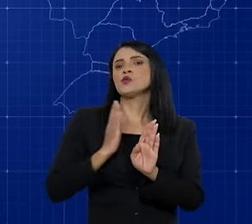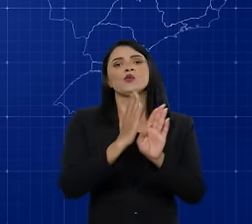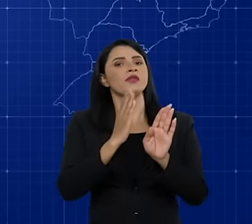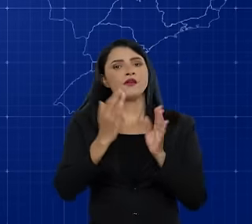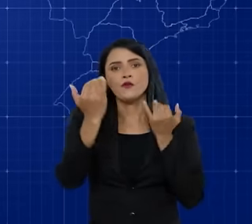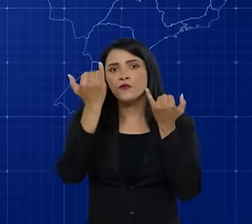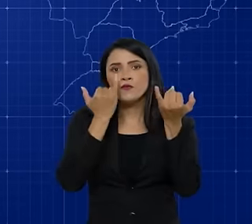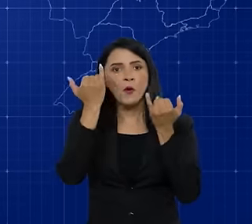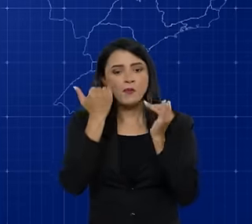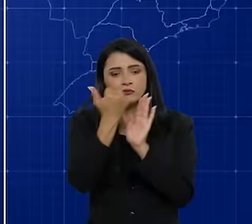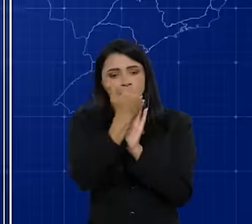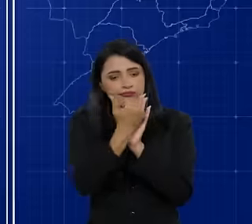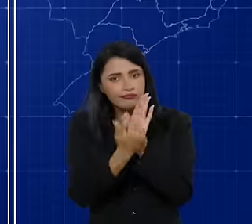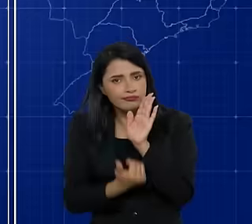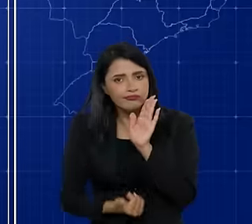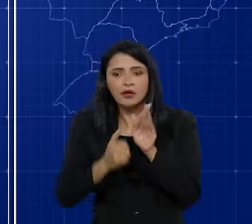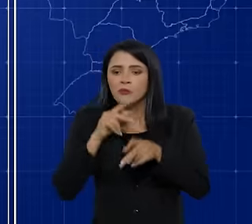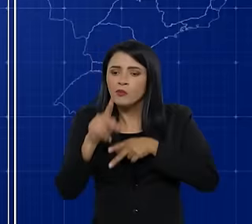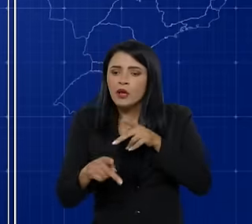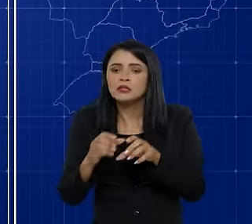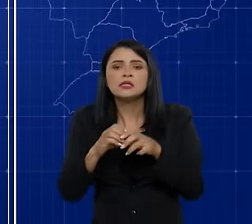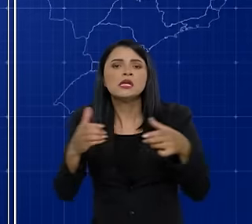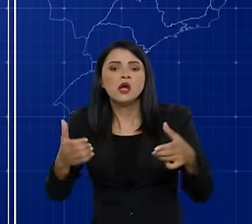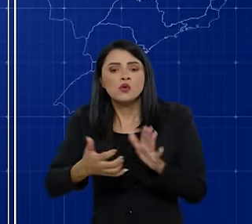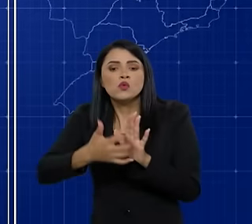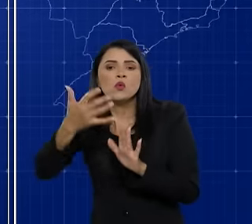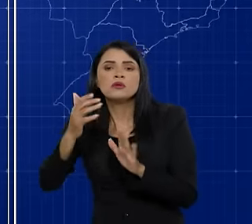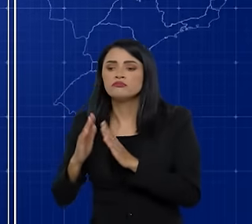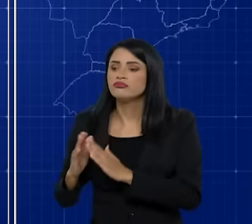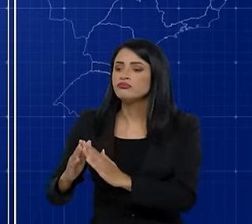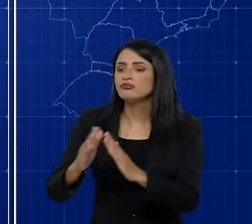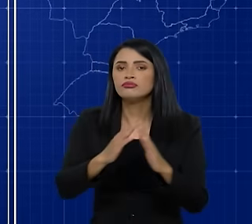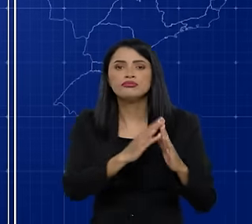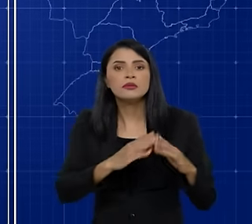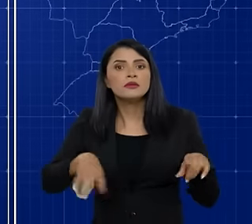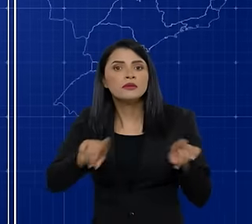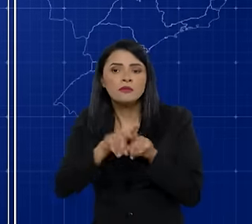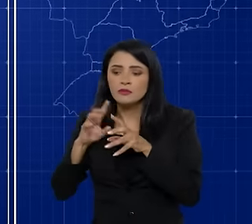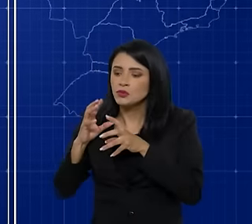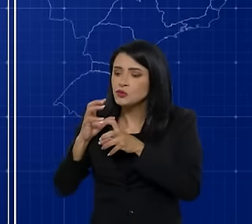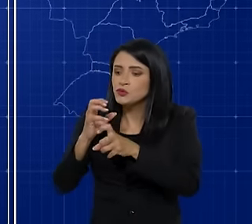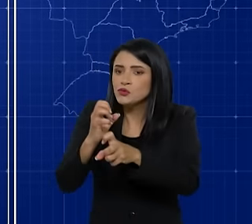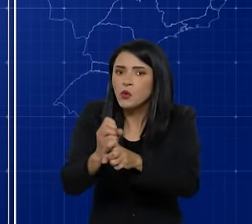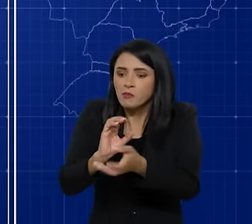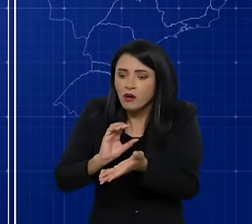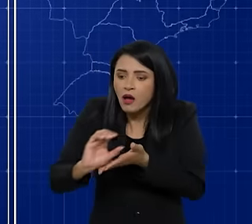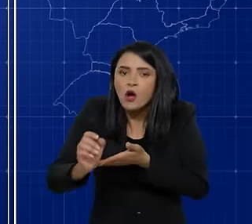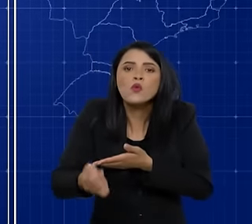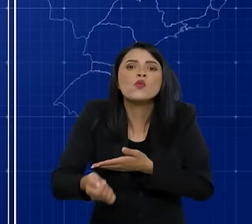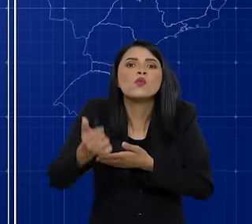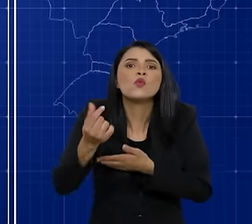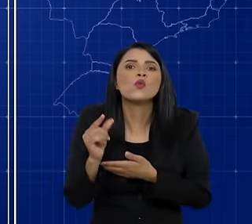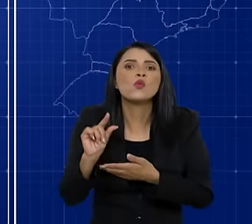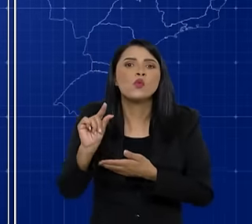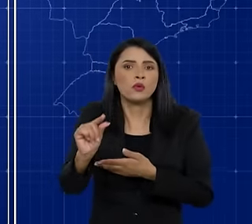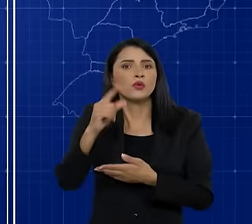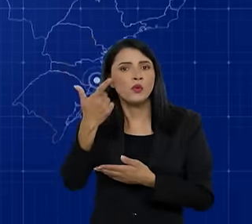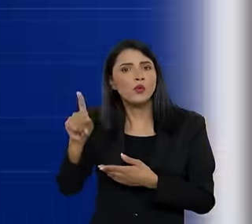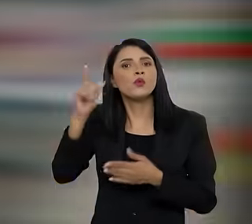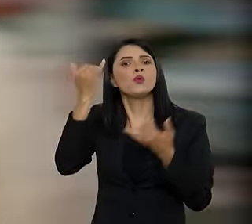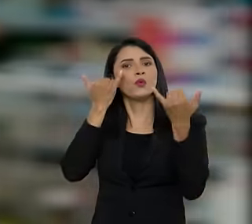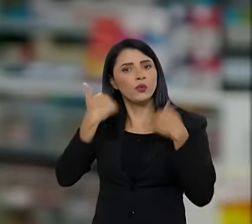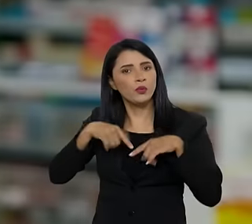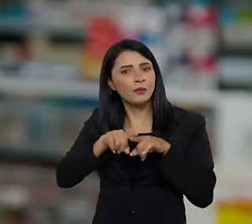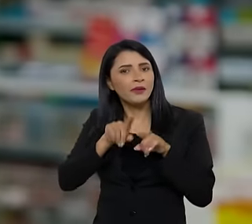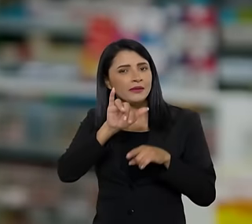encontrar, além de informações sensitárias como o tamanho da população e quantidade de domicílios, o montante total investido, entre outros